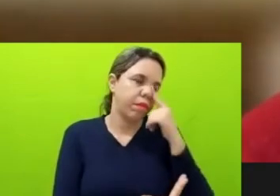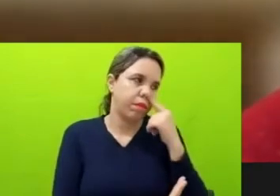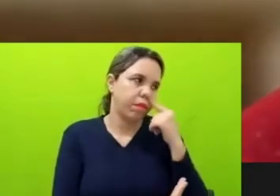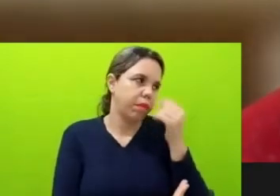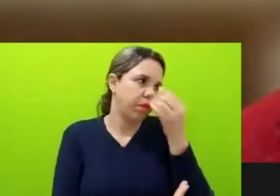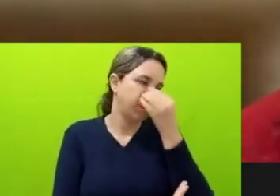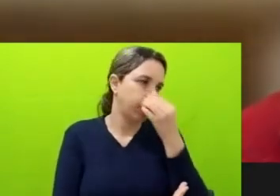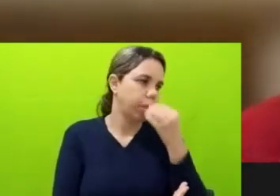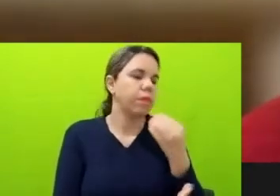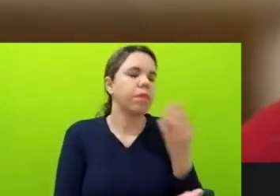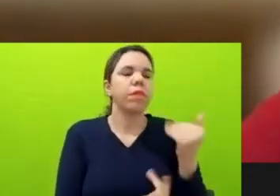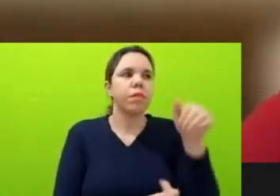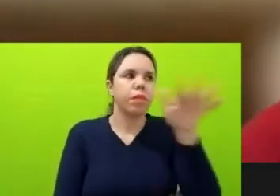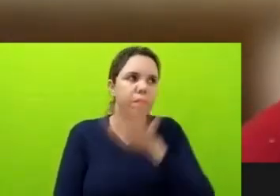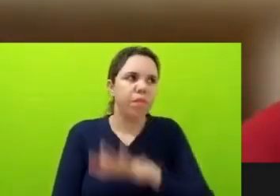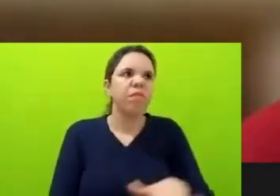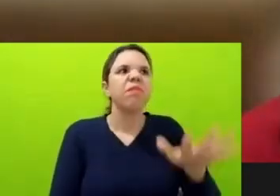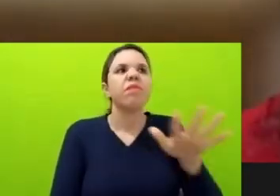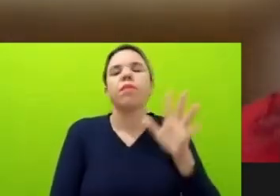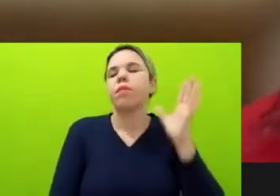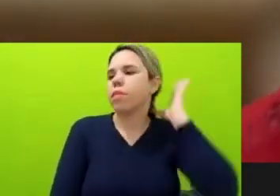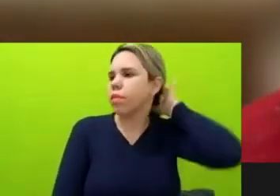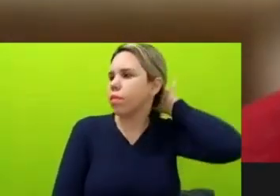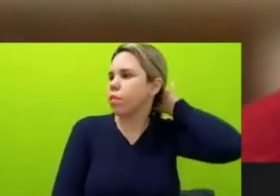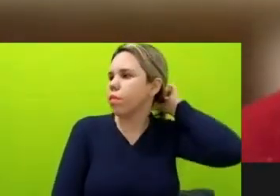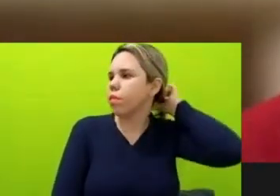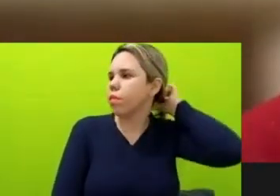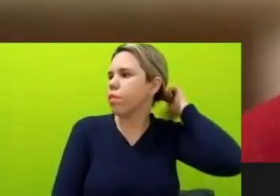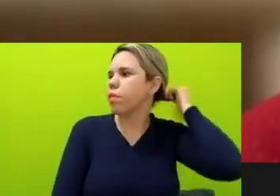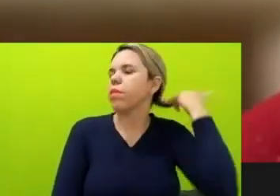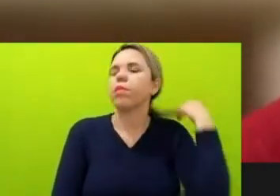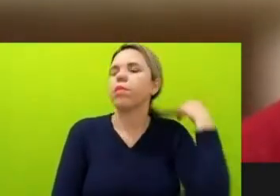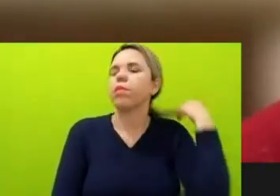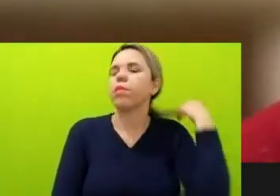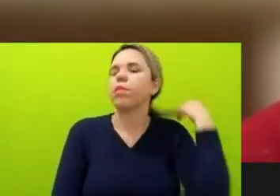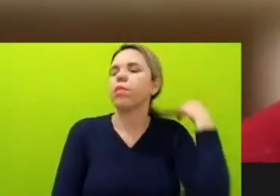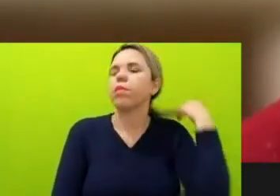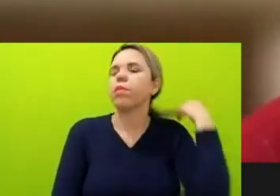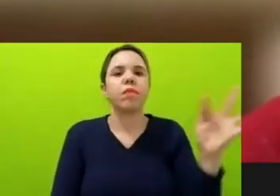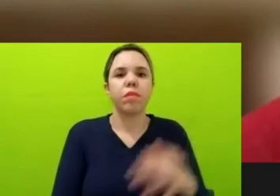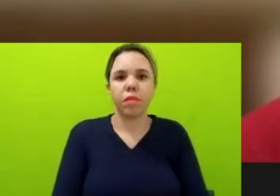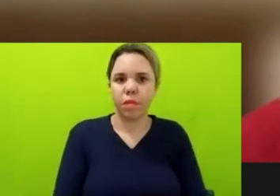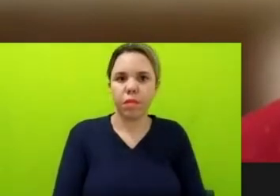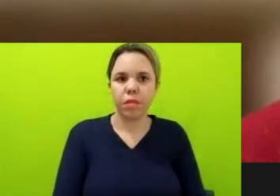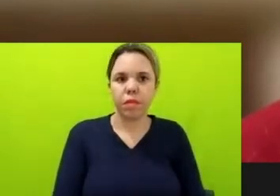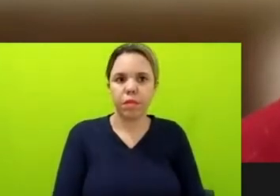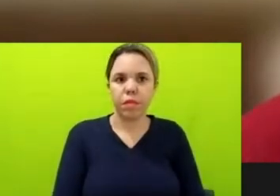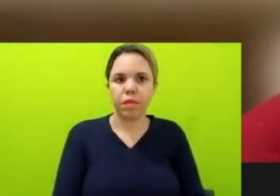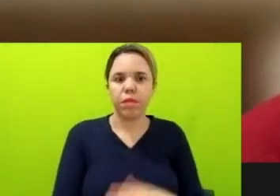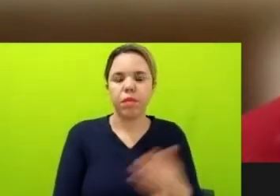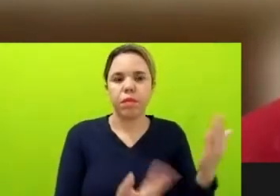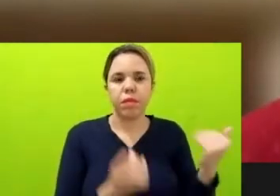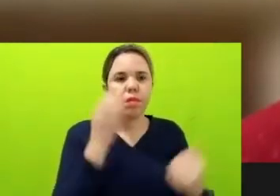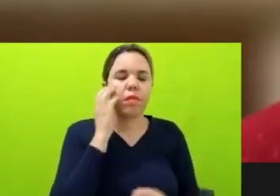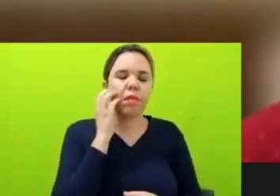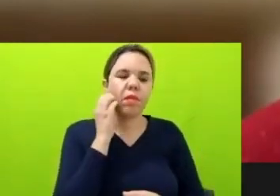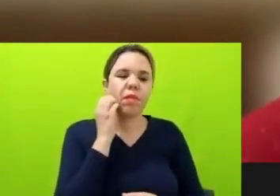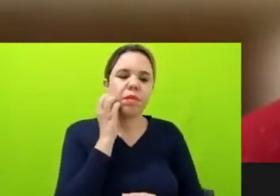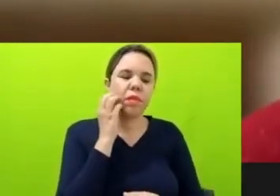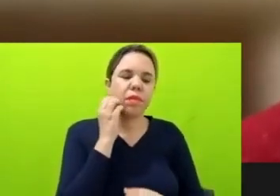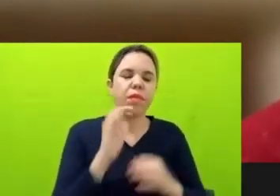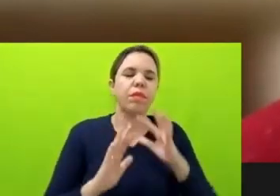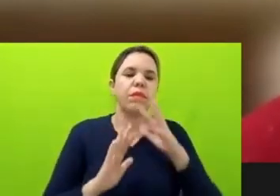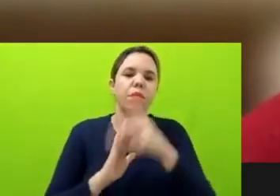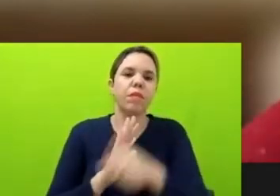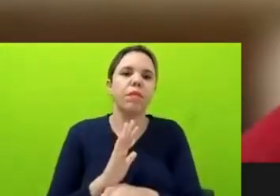é o nosso futuro, né? E nós temos uma juventude no campo socioambiental, uma juventude